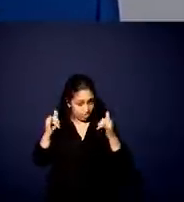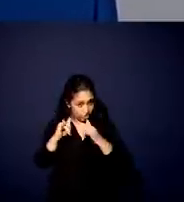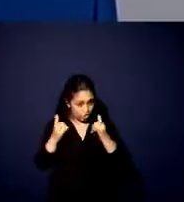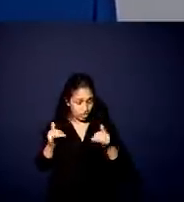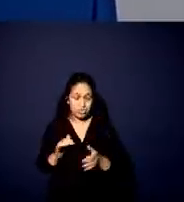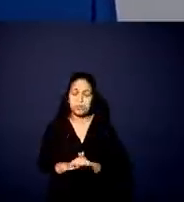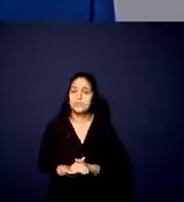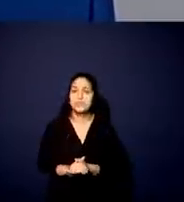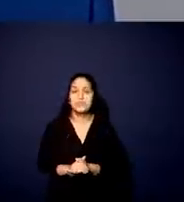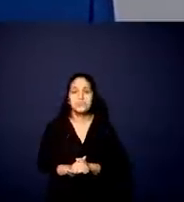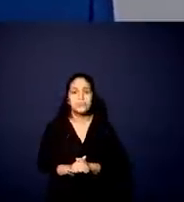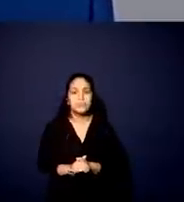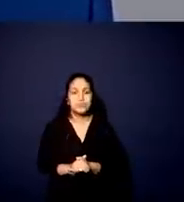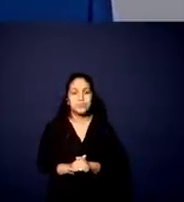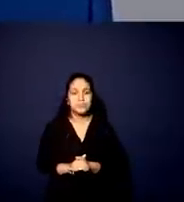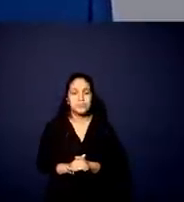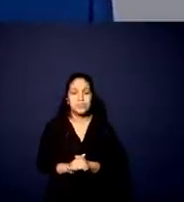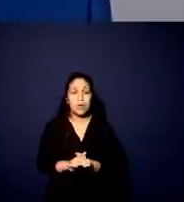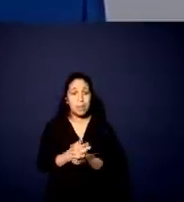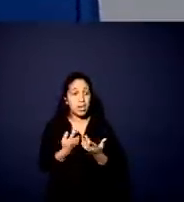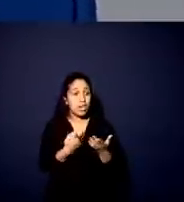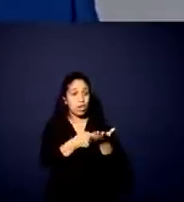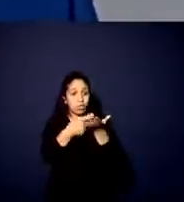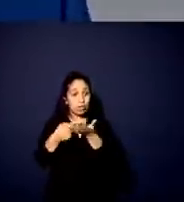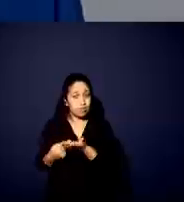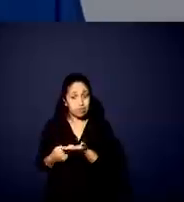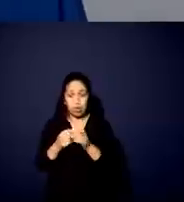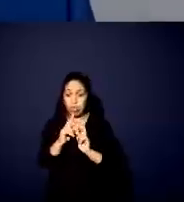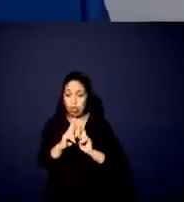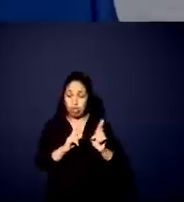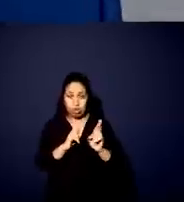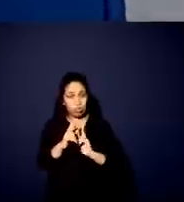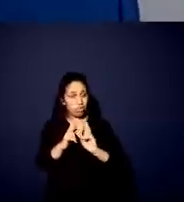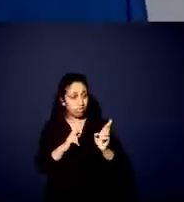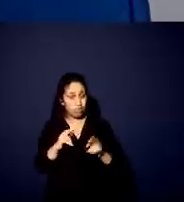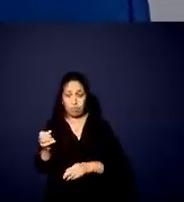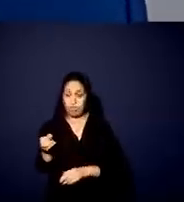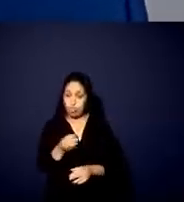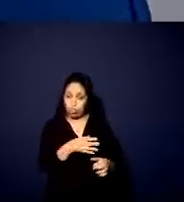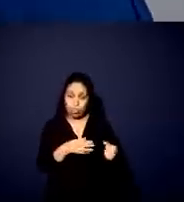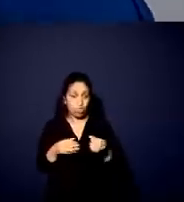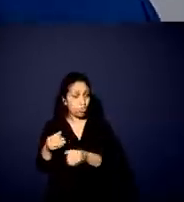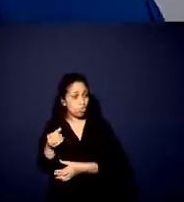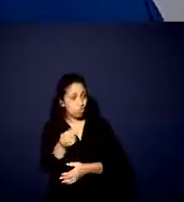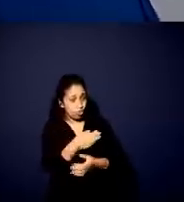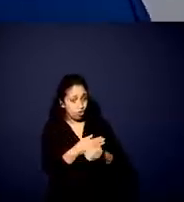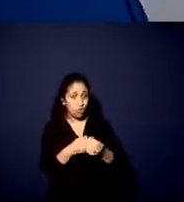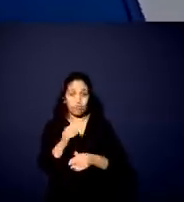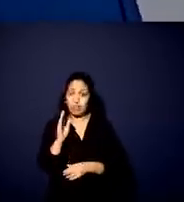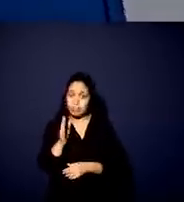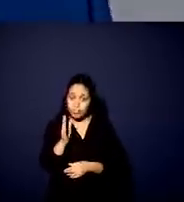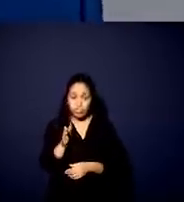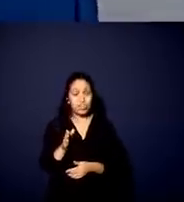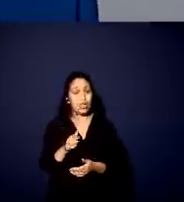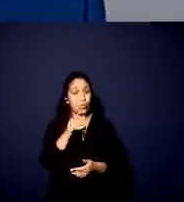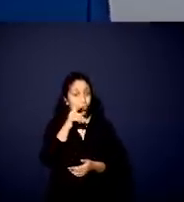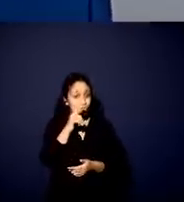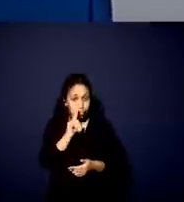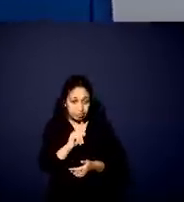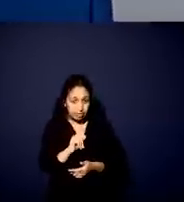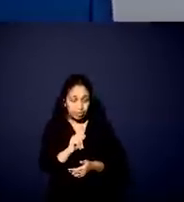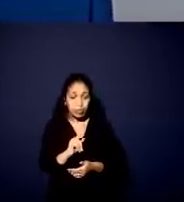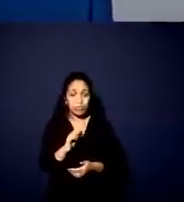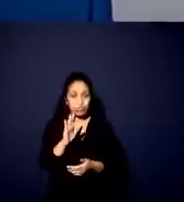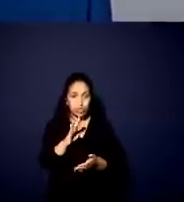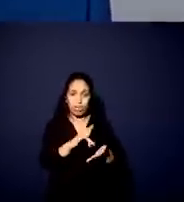teremos aí também concessões de rodovias, novas concessões de rodovias que já estão concedidas e estão